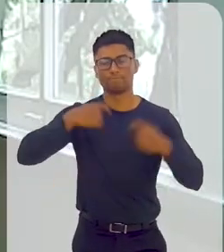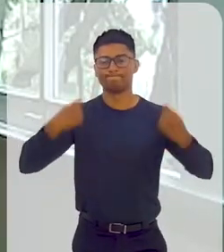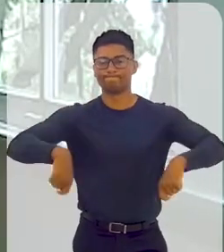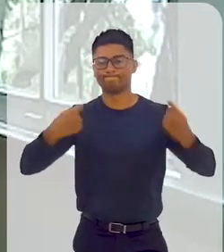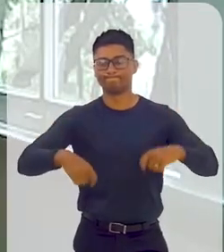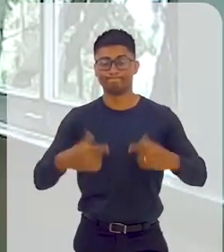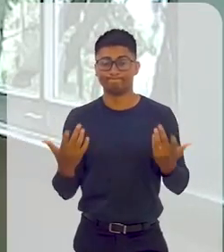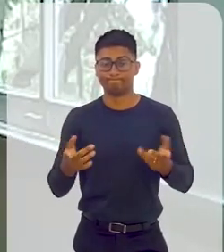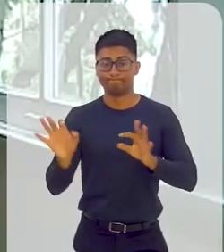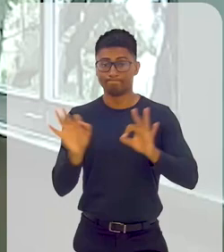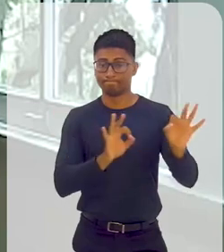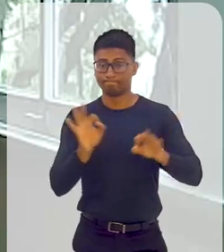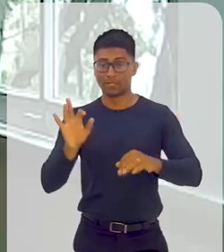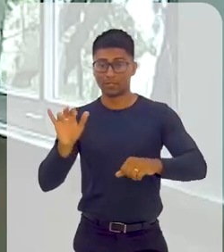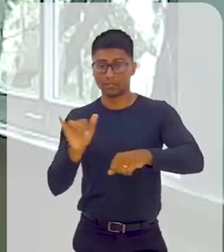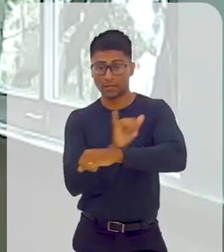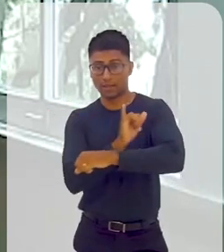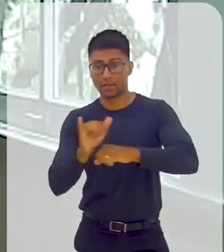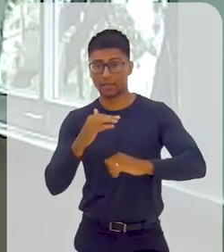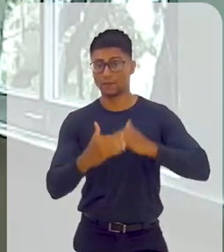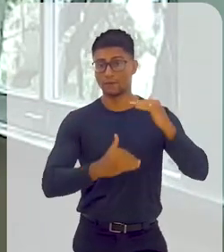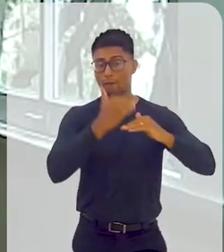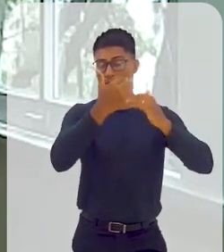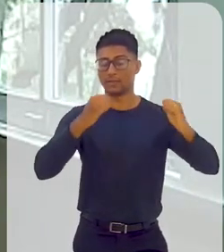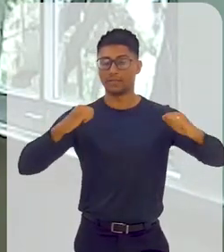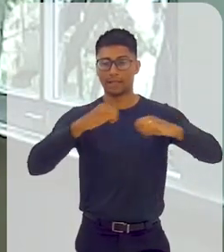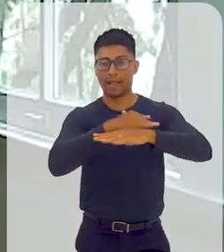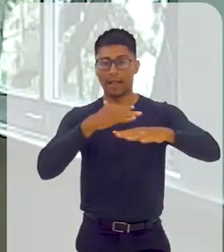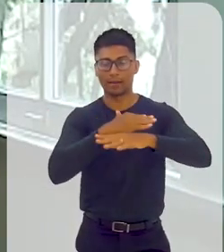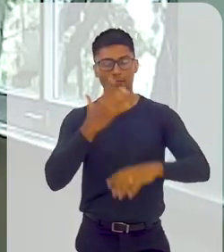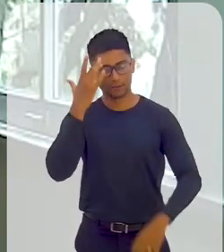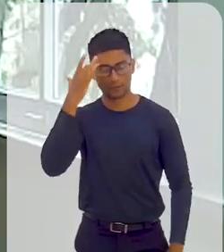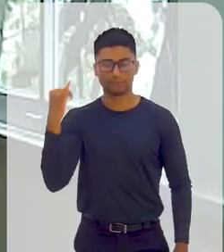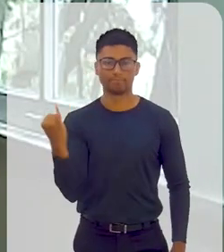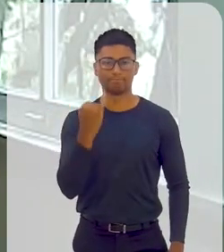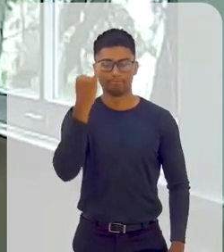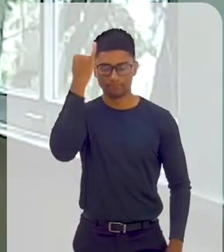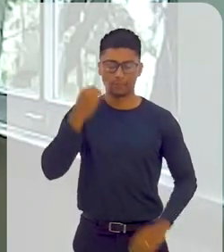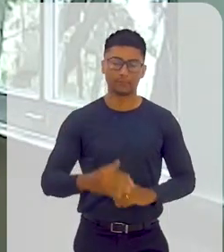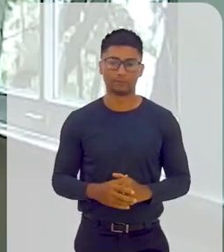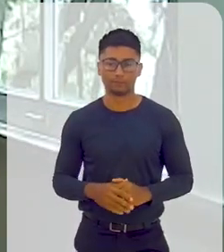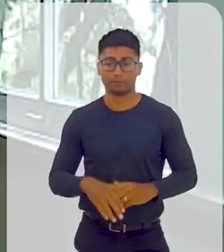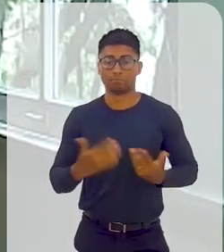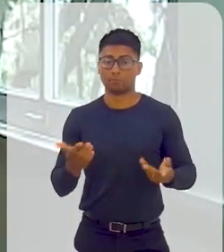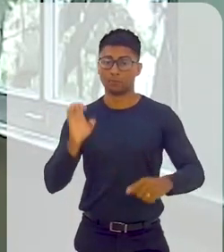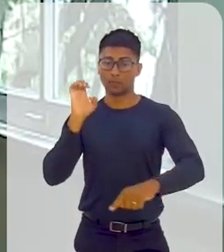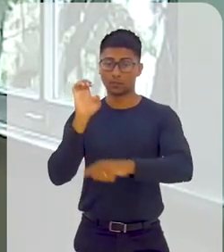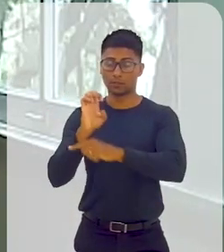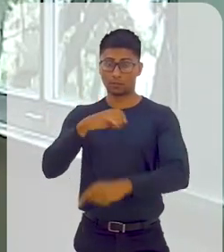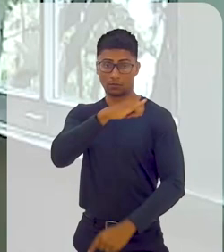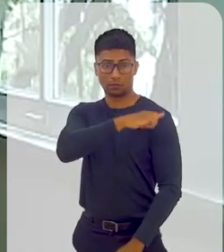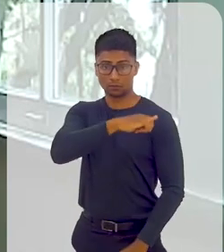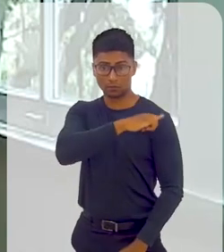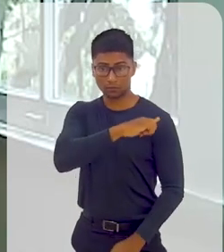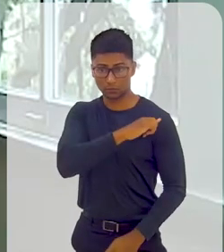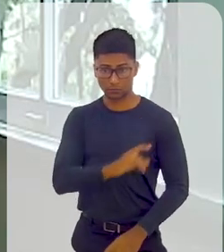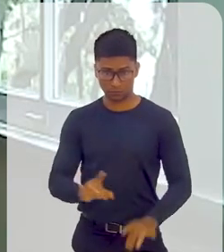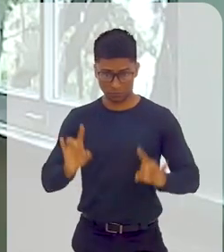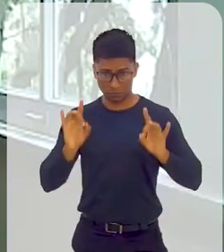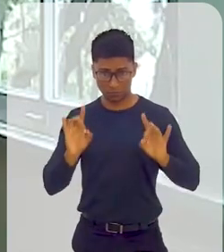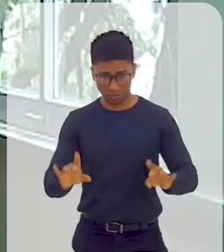desenvolvimento integrado da região metropolitana. Eu acho isso fundamental. É claro que o estado do Rio de Janeiro não é só região